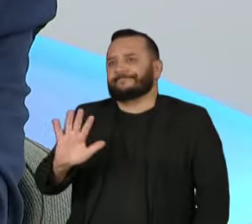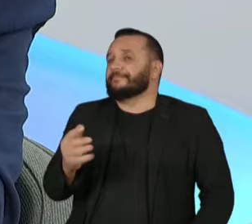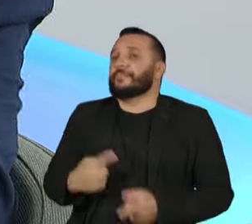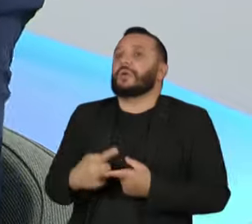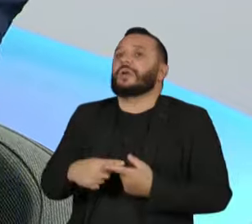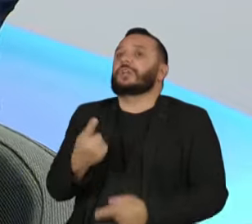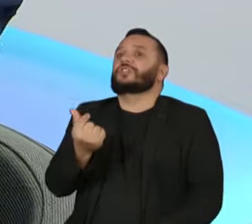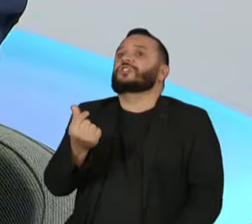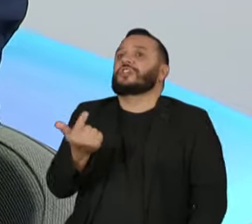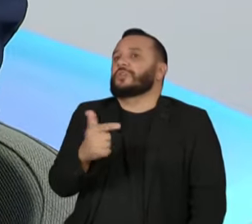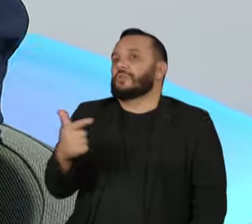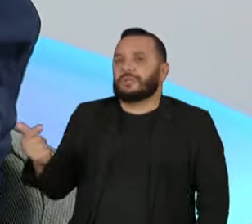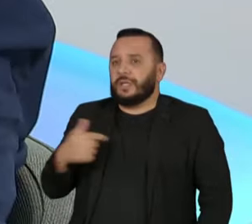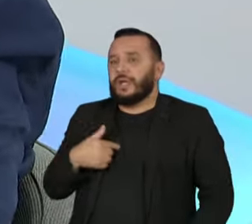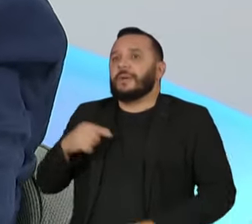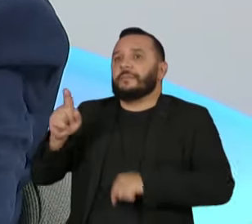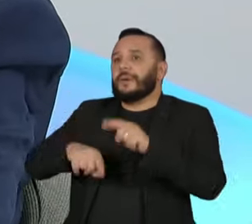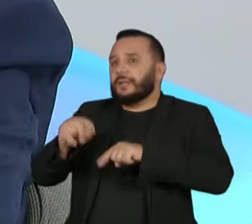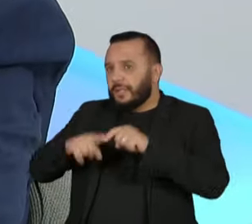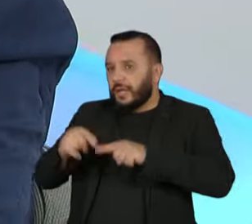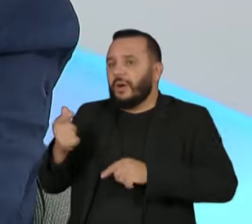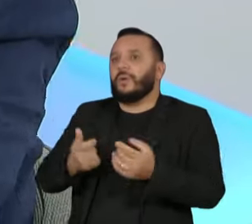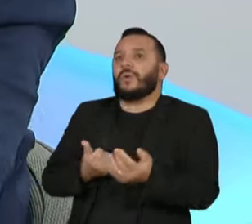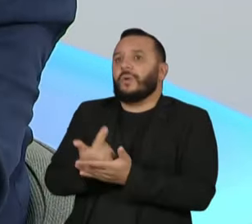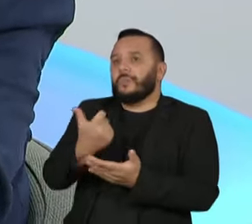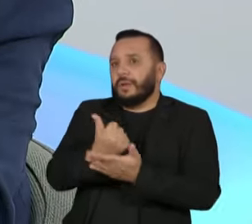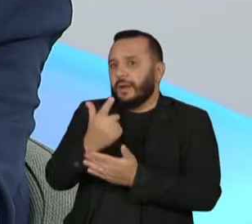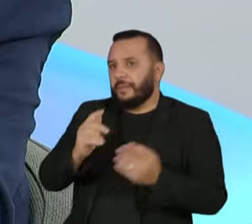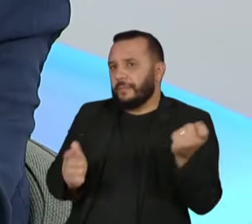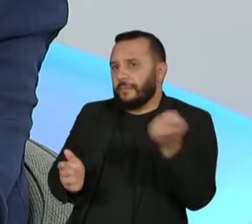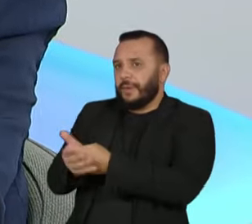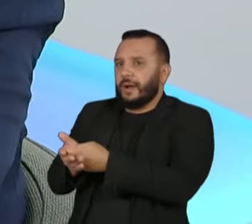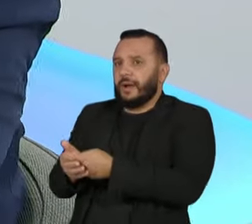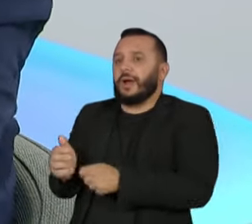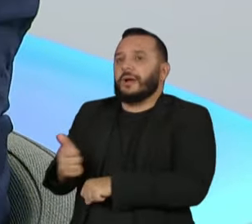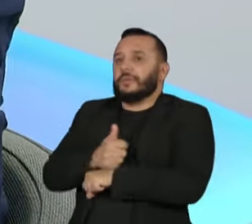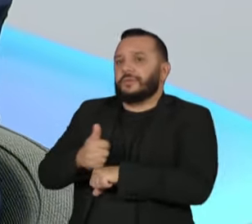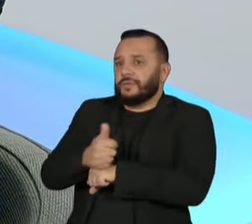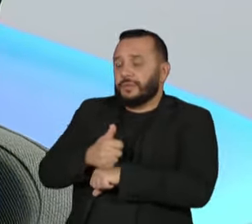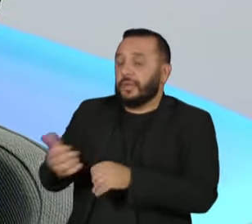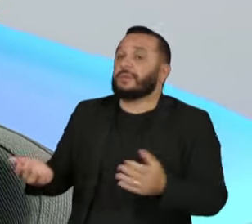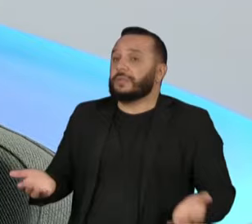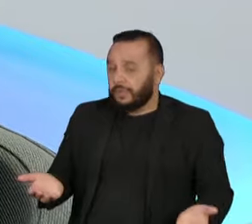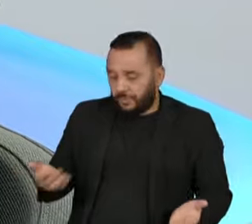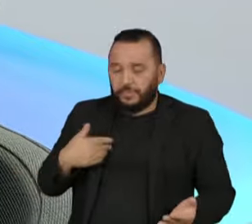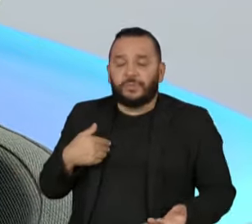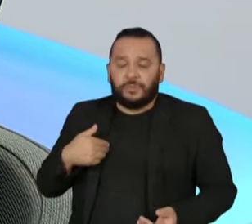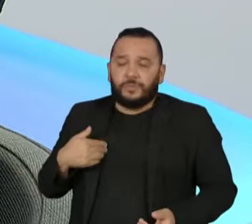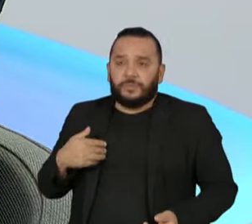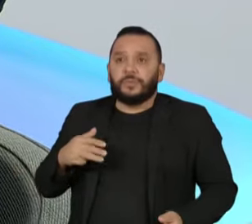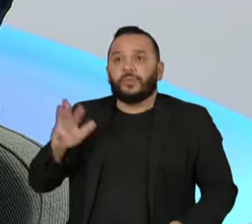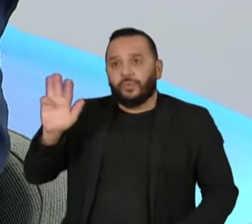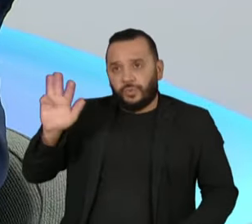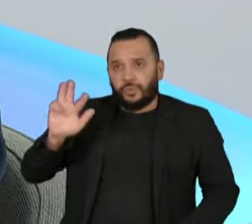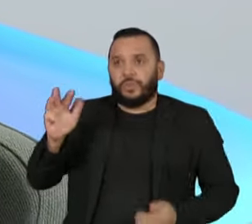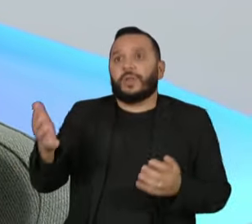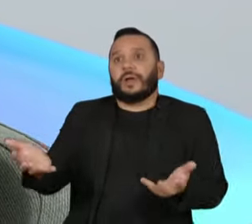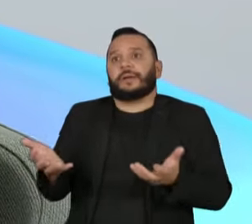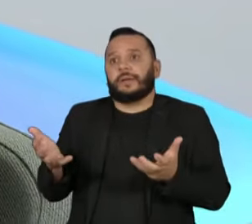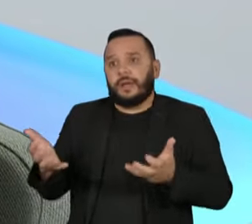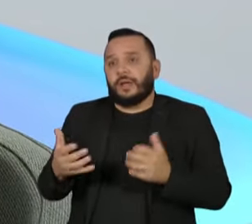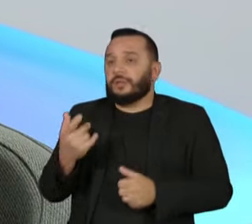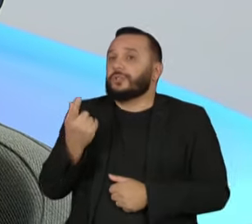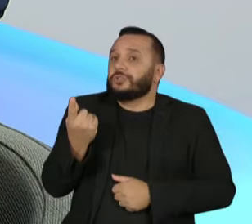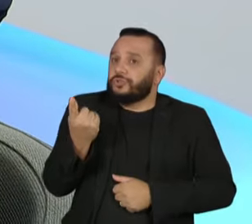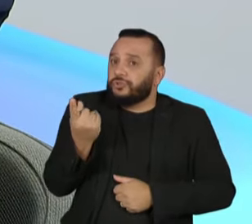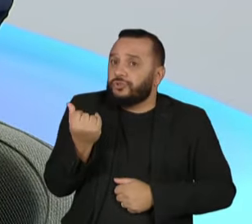dinheiro para comprar os insumos, para pagar os profissionais. Então, o presidente quer que conste o dinheiro necessário para a gente